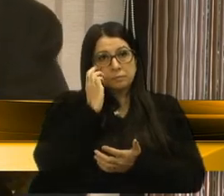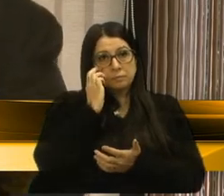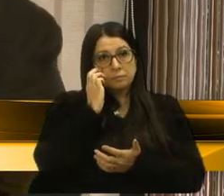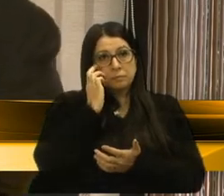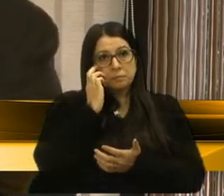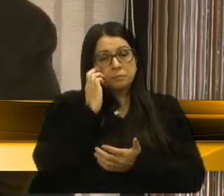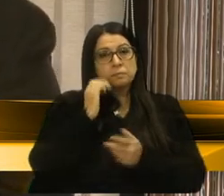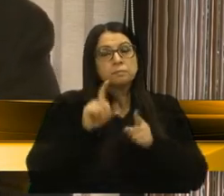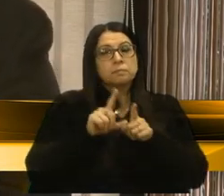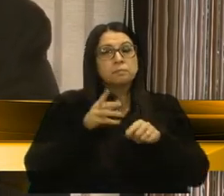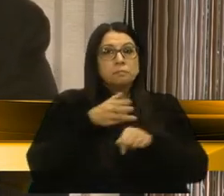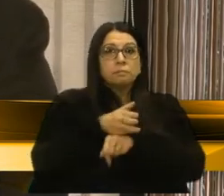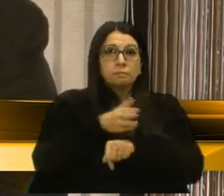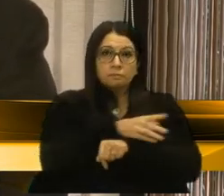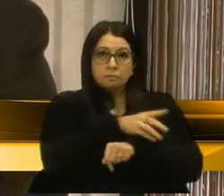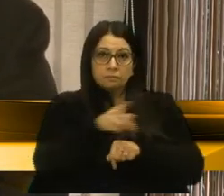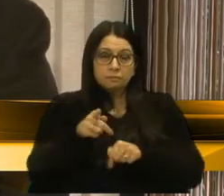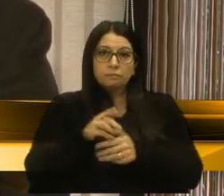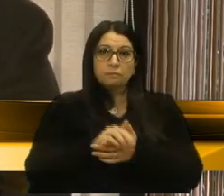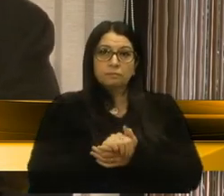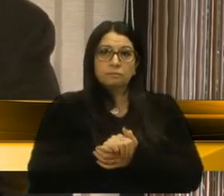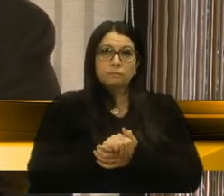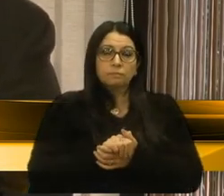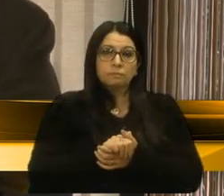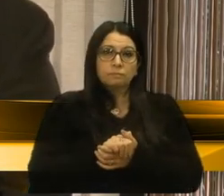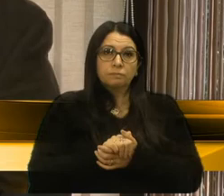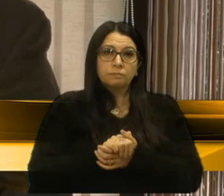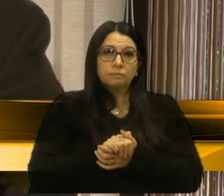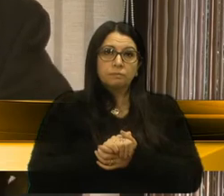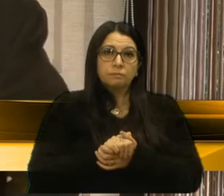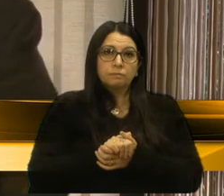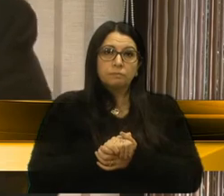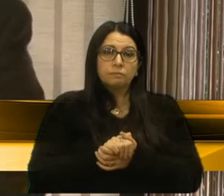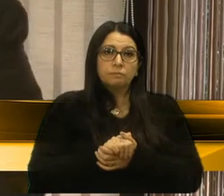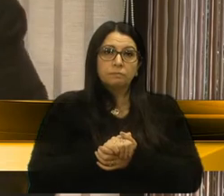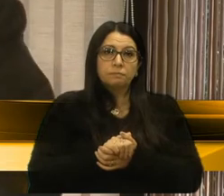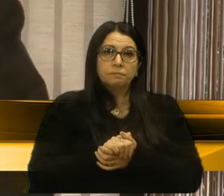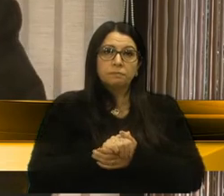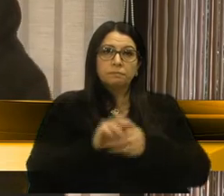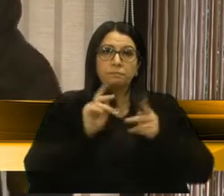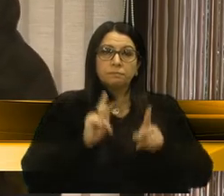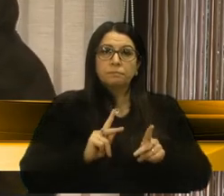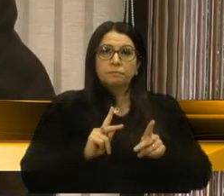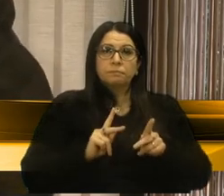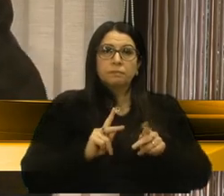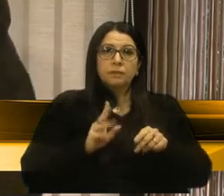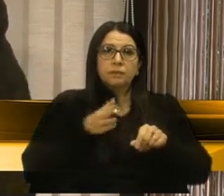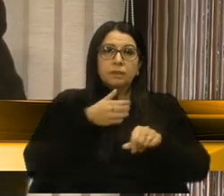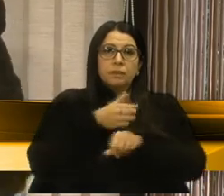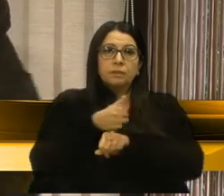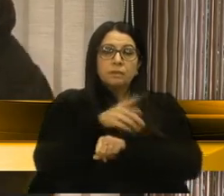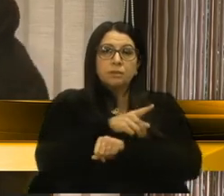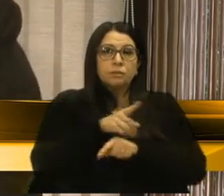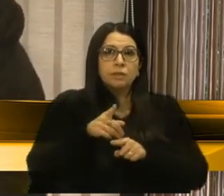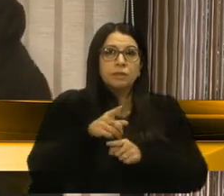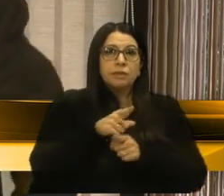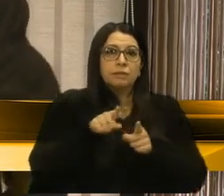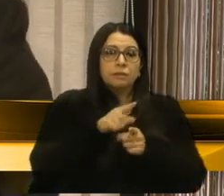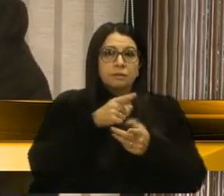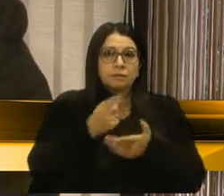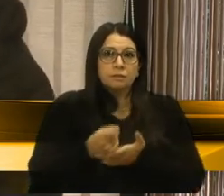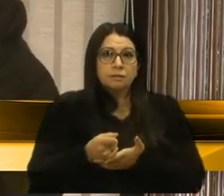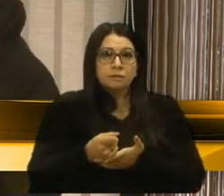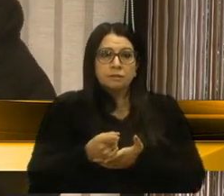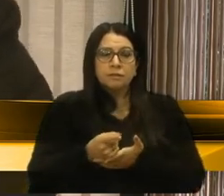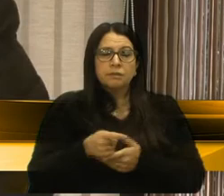para ter o acesso, só as pessoas estão acessando e estão dizendo, bom, aguarda um pouco. Na